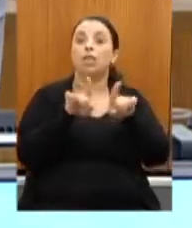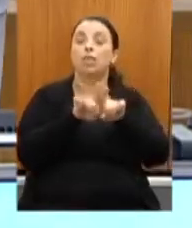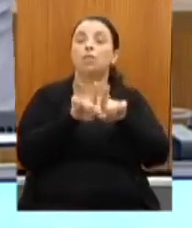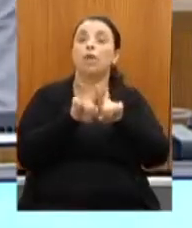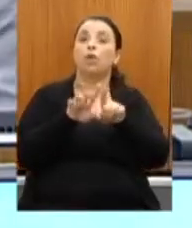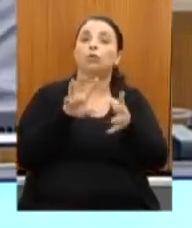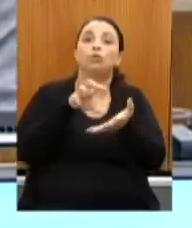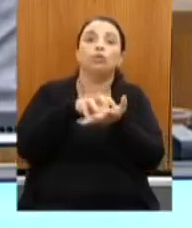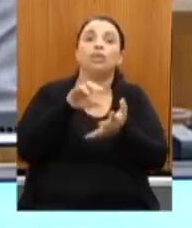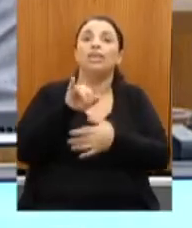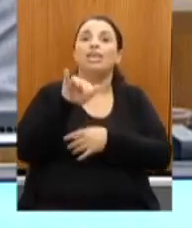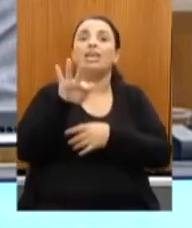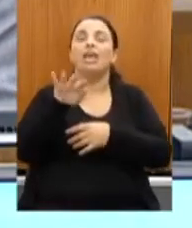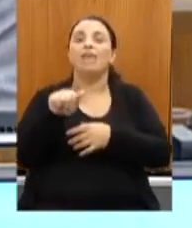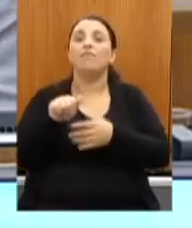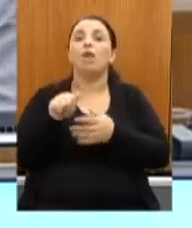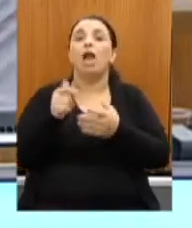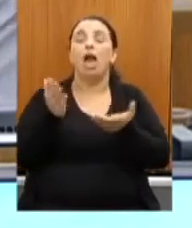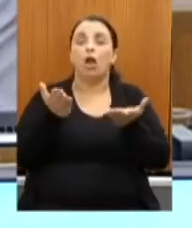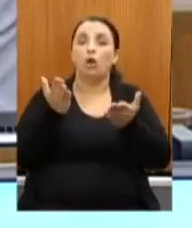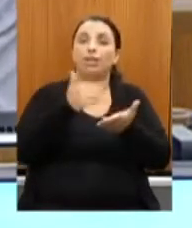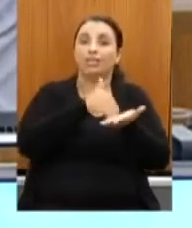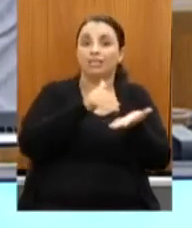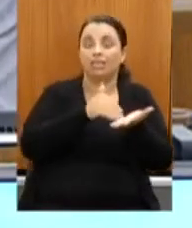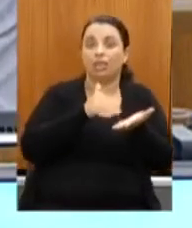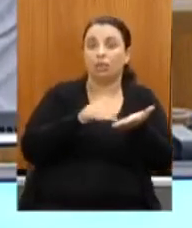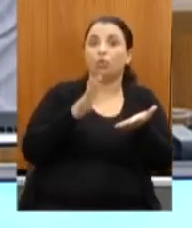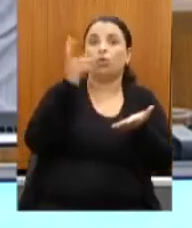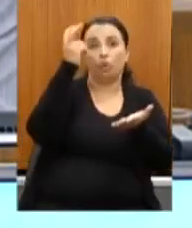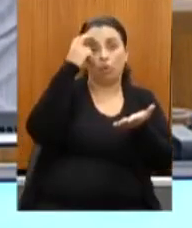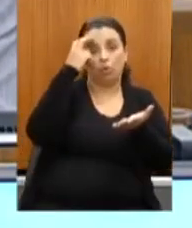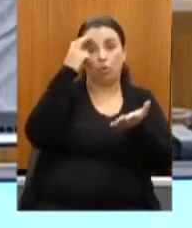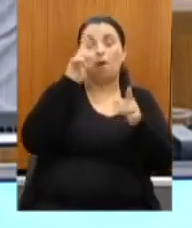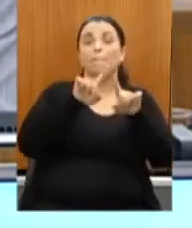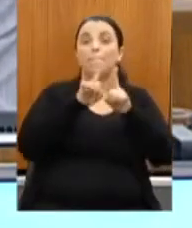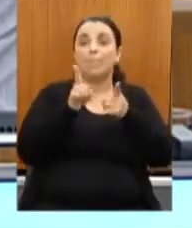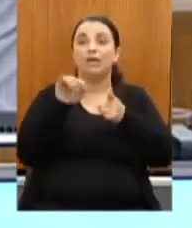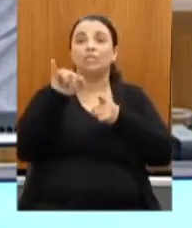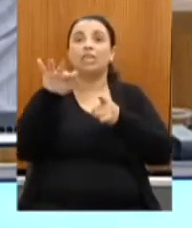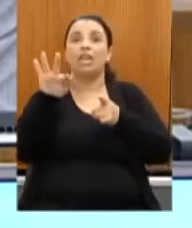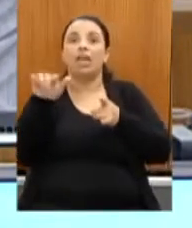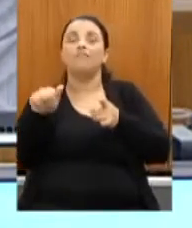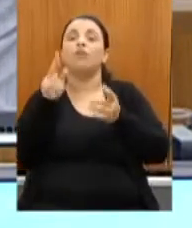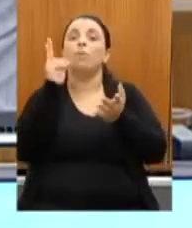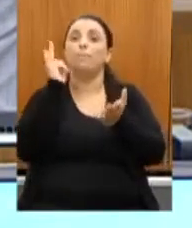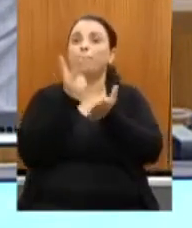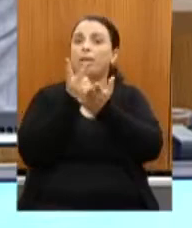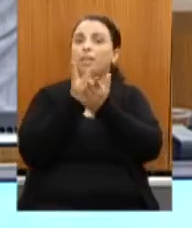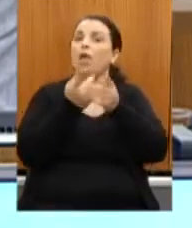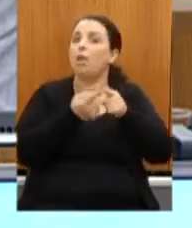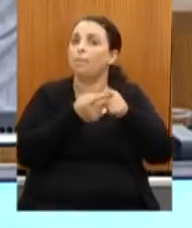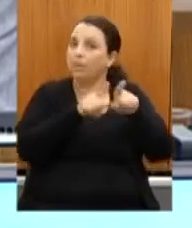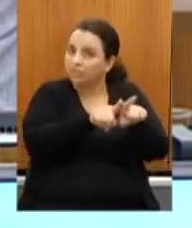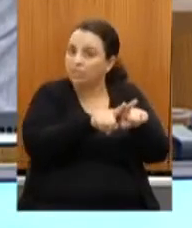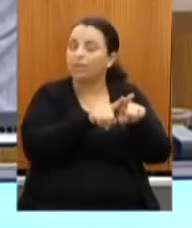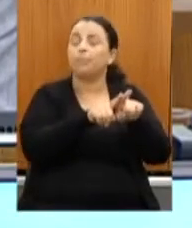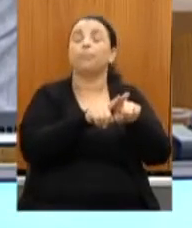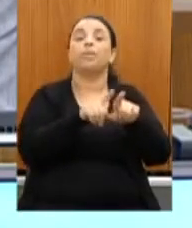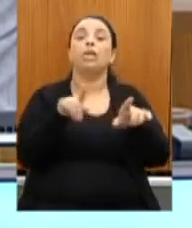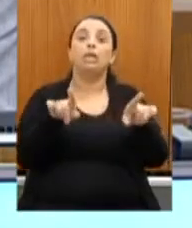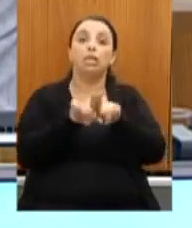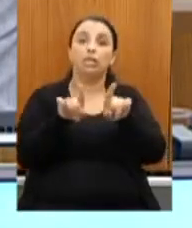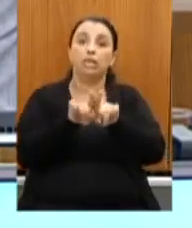Cultura, porém, o IEFA continua, obviamente, com uma parceria. Nós lançamos